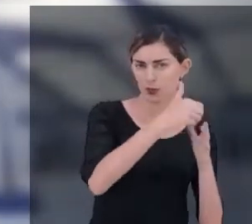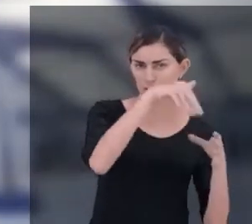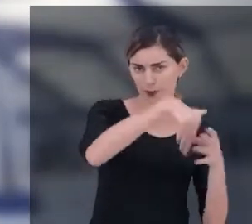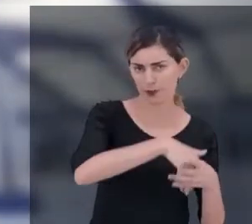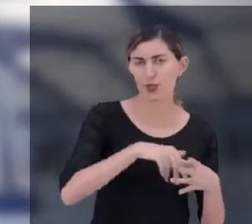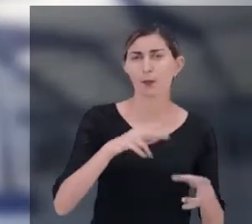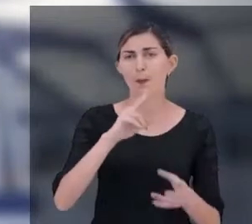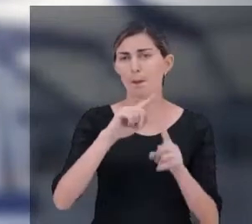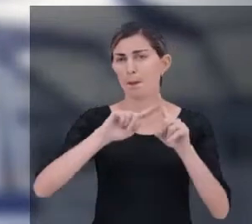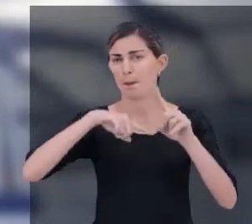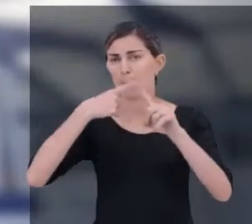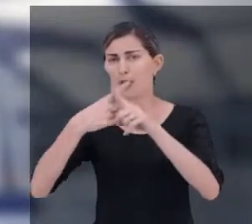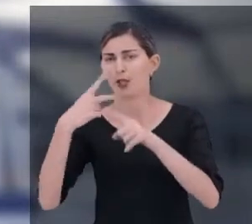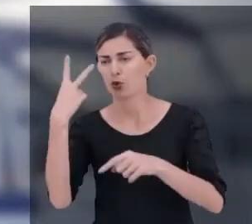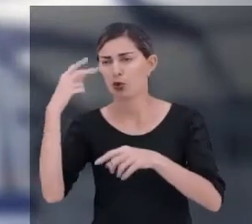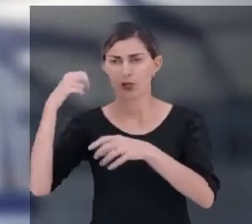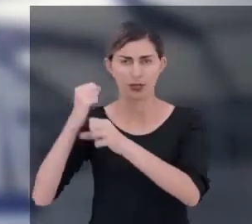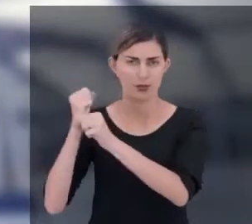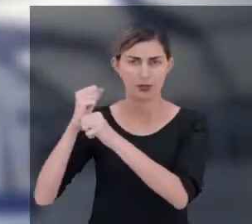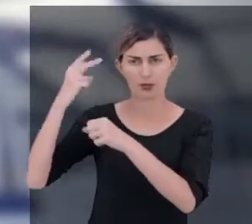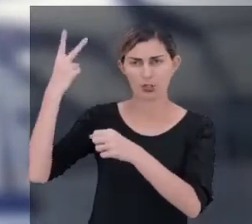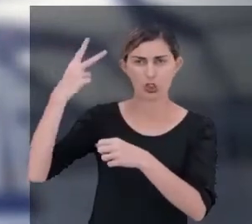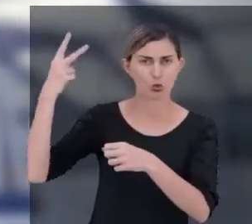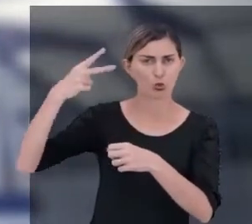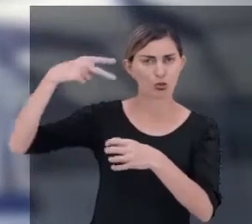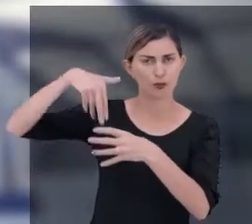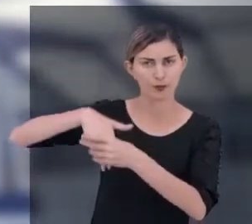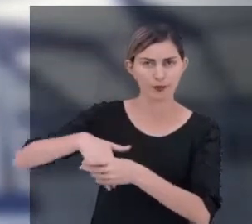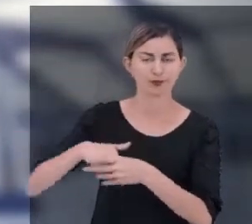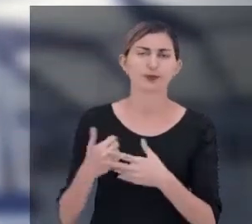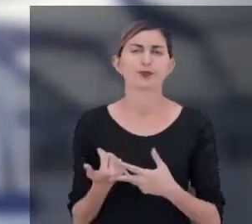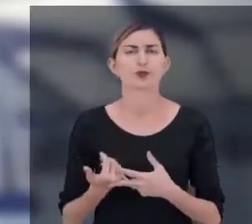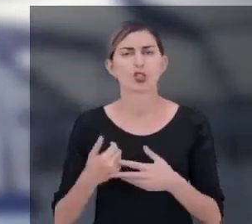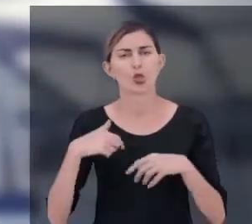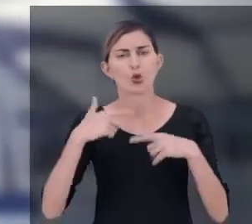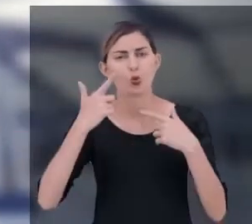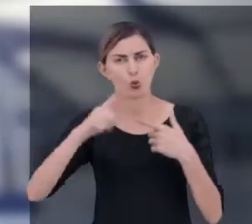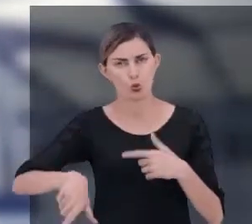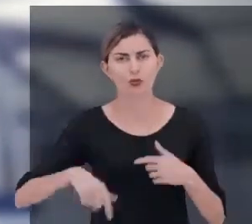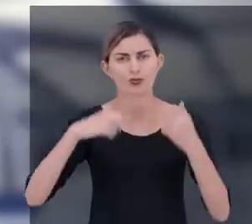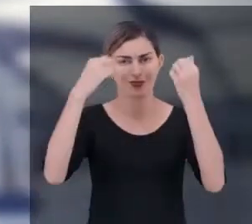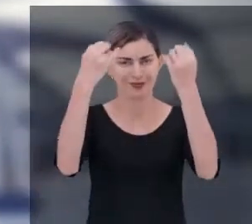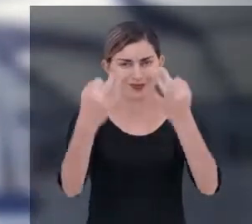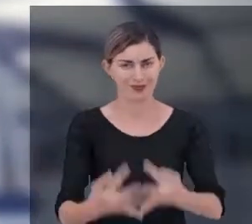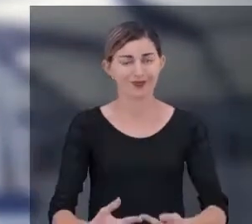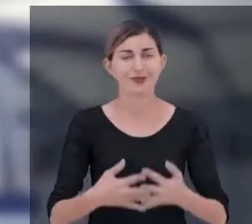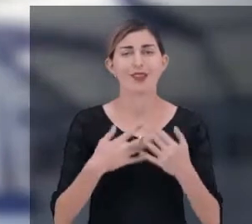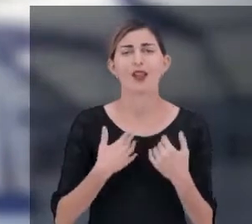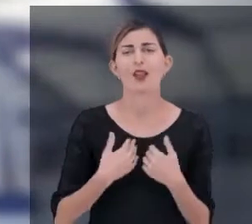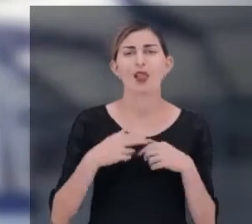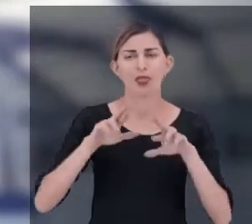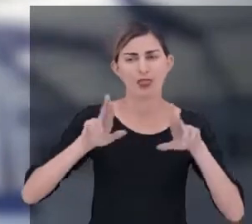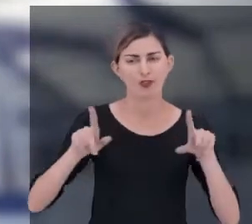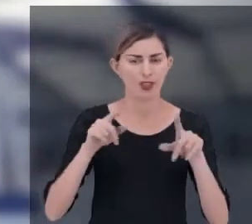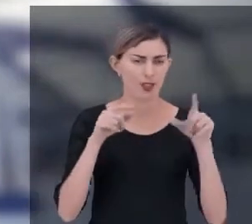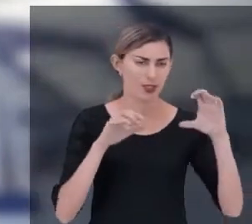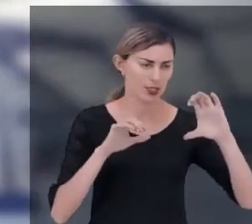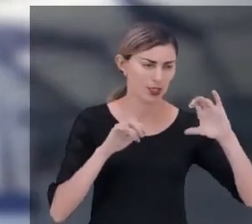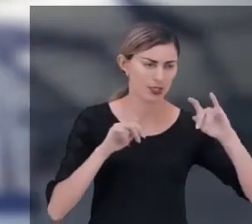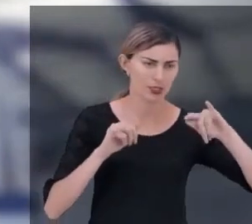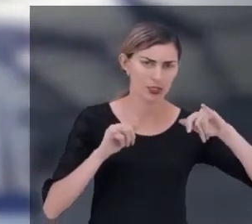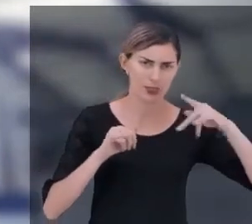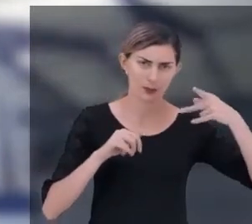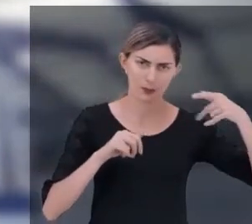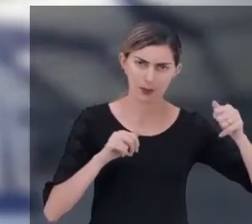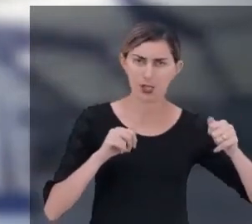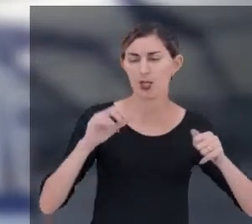e mais dois anos da sua reeleição. Outro ponto que vale ressaltar a diferença entre a SIPA e a